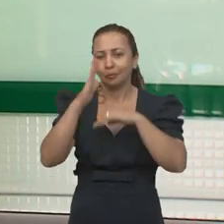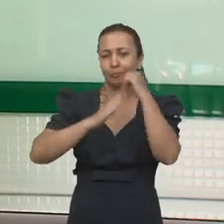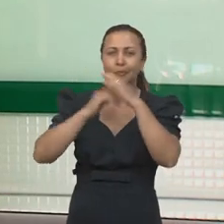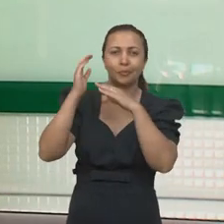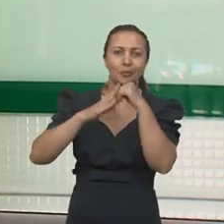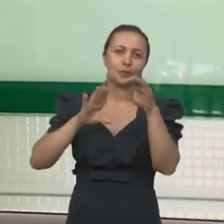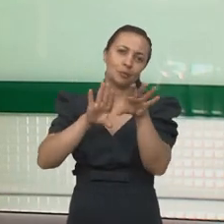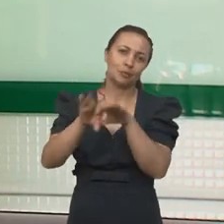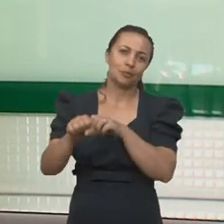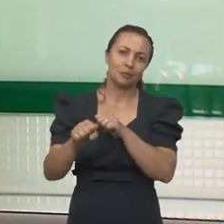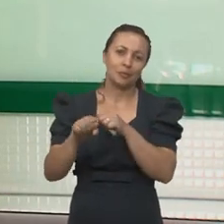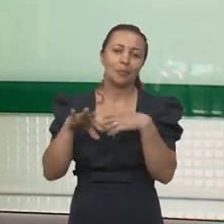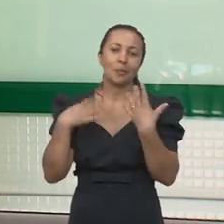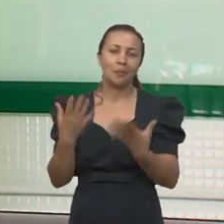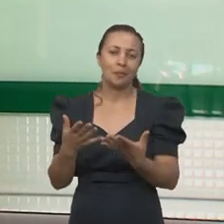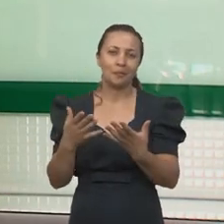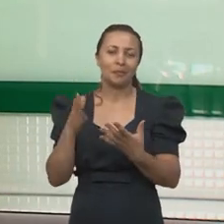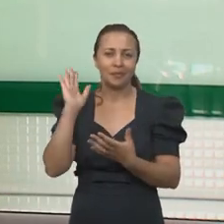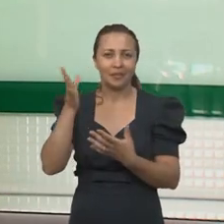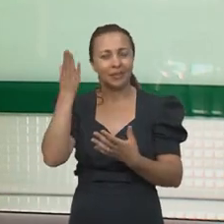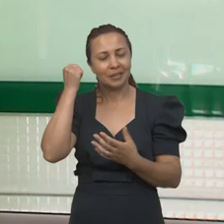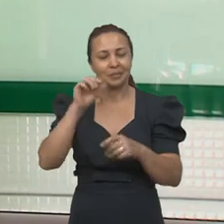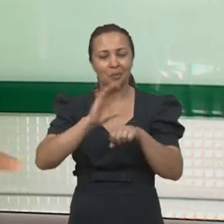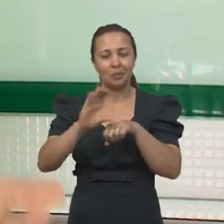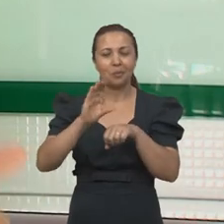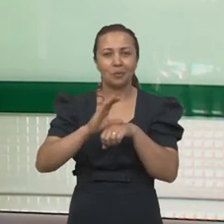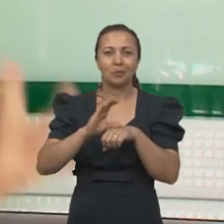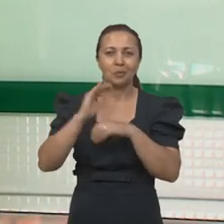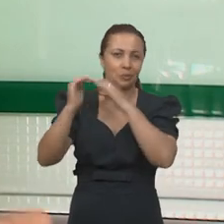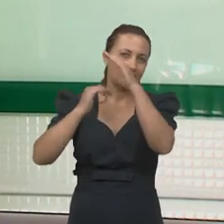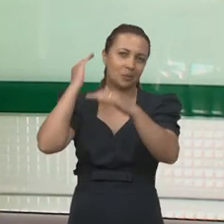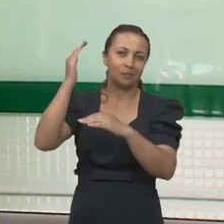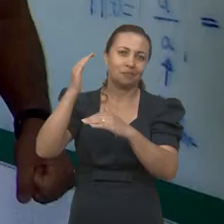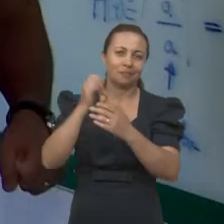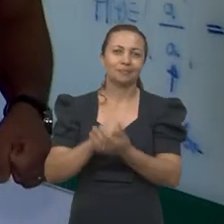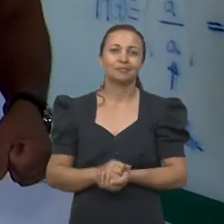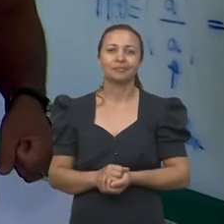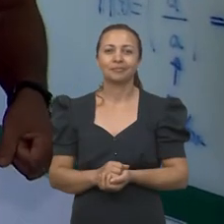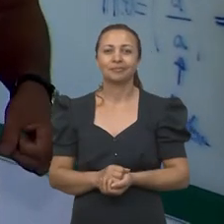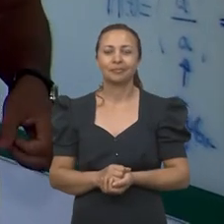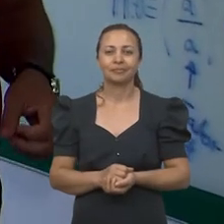ir e qual curso fazer, qual curso superior.